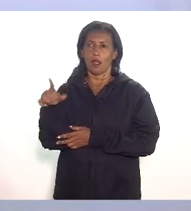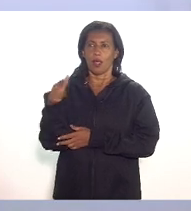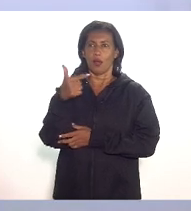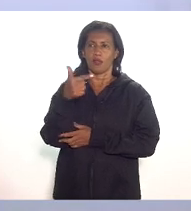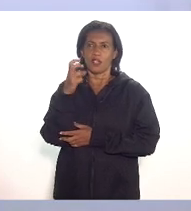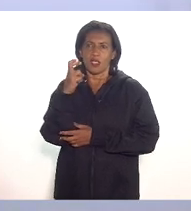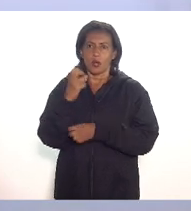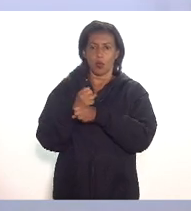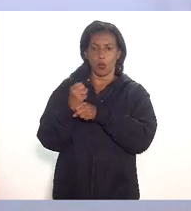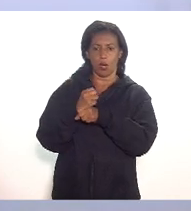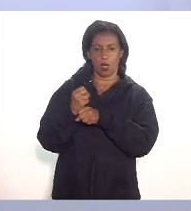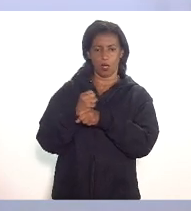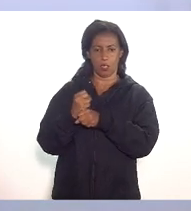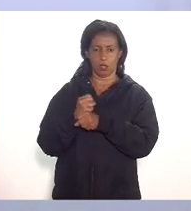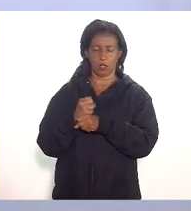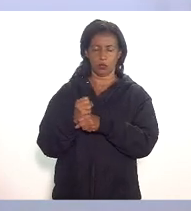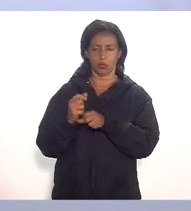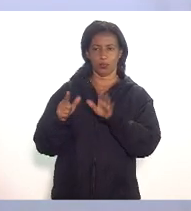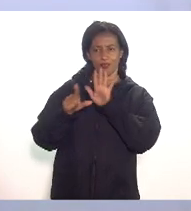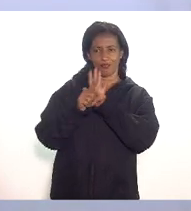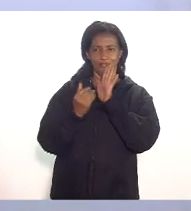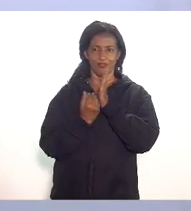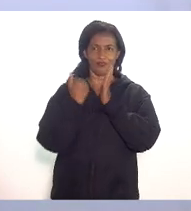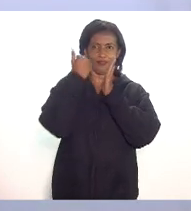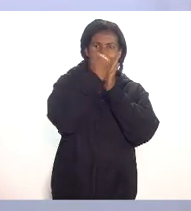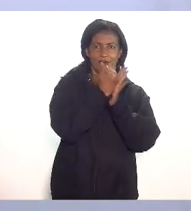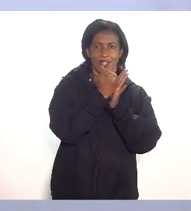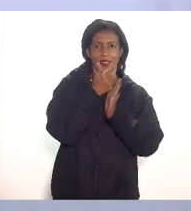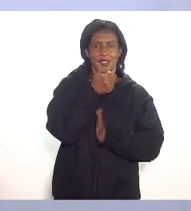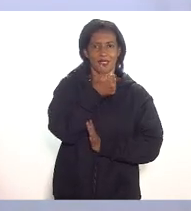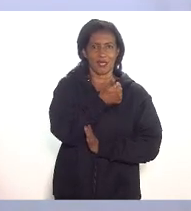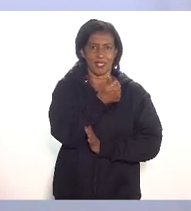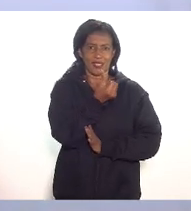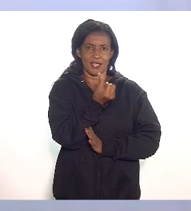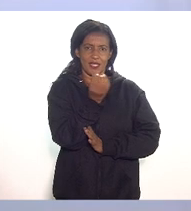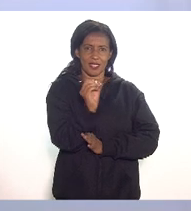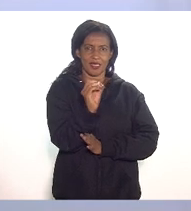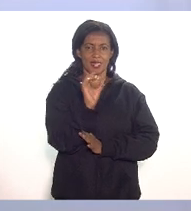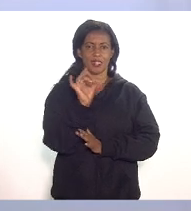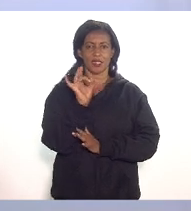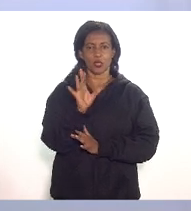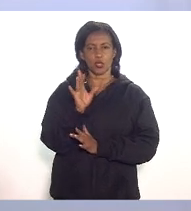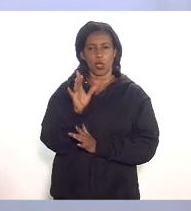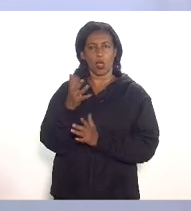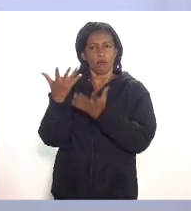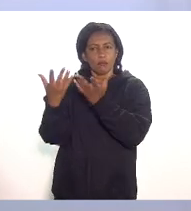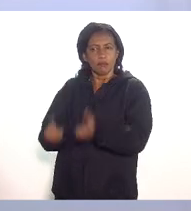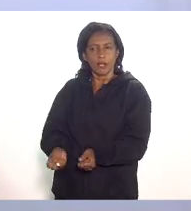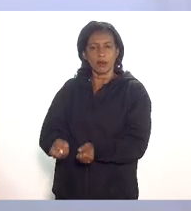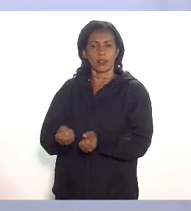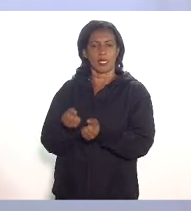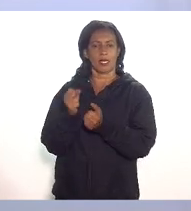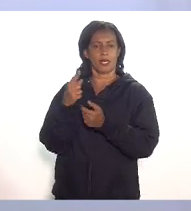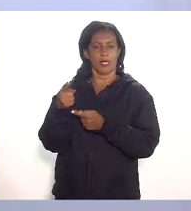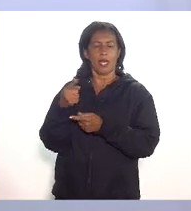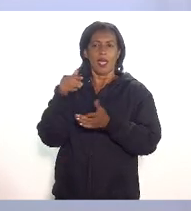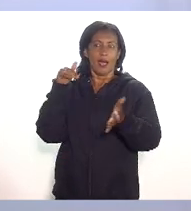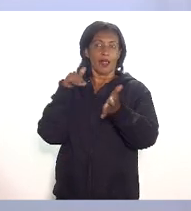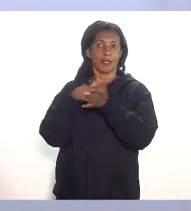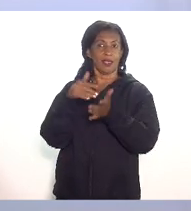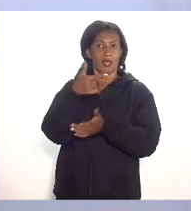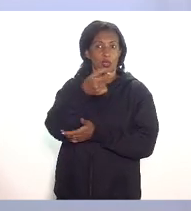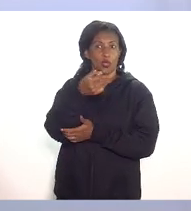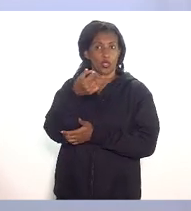25 anos a lei complementar 160 só permite que os benefícios sejam concedidos por no máximo até 2032